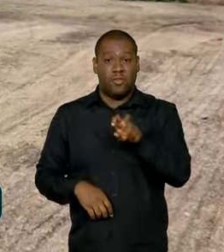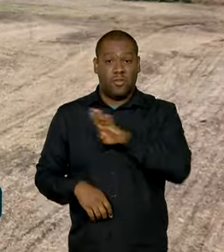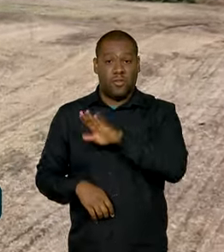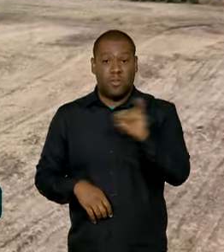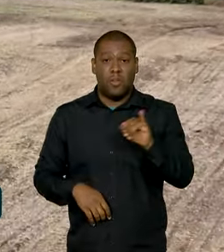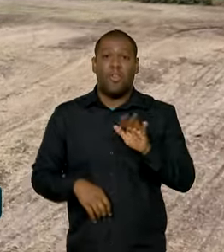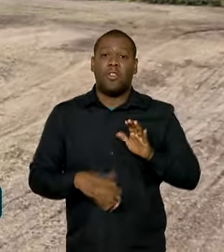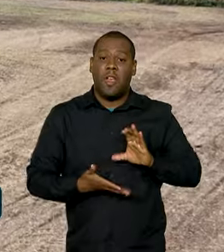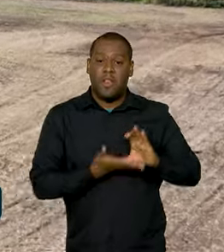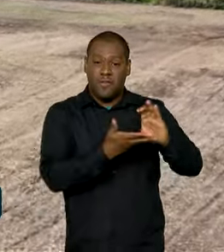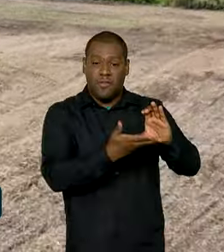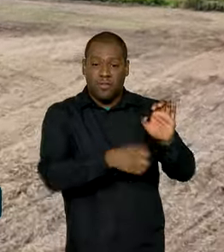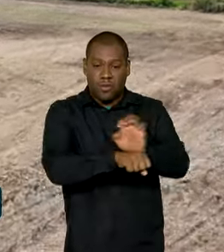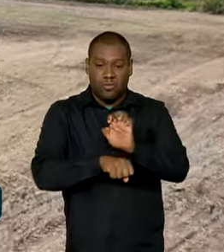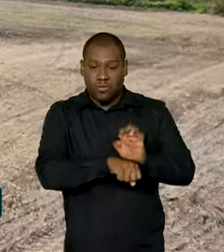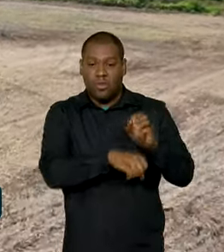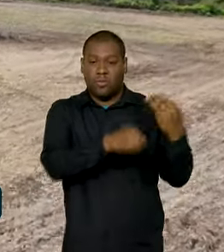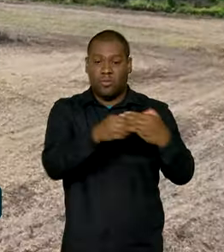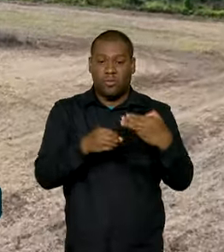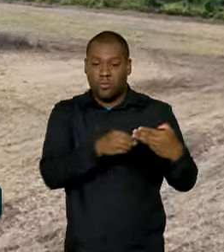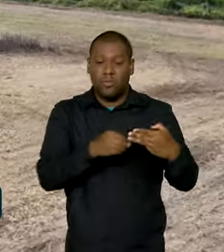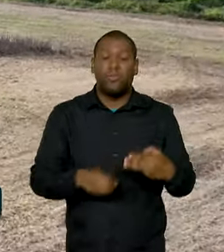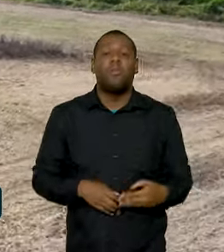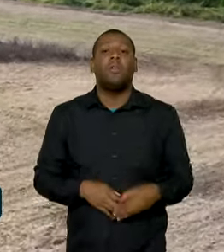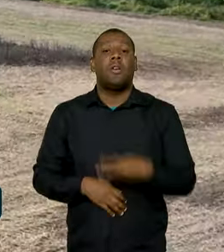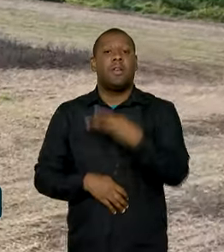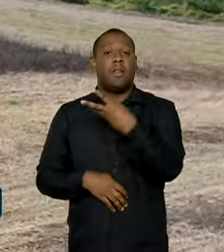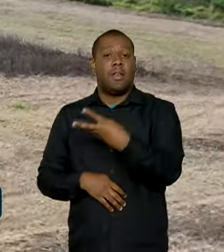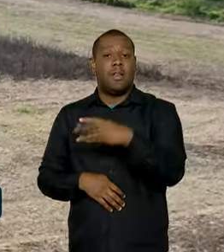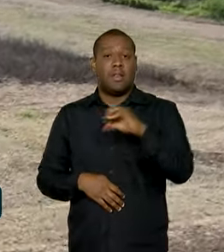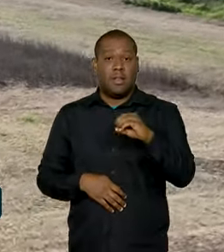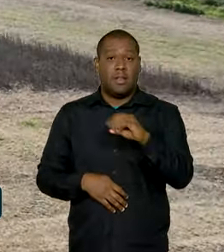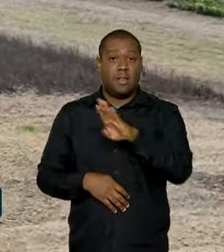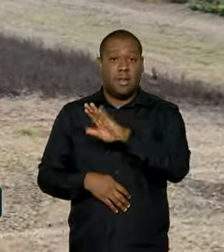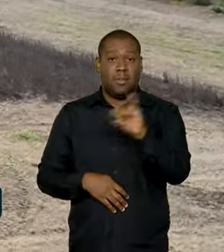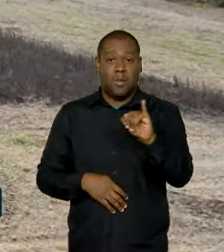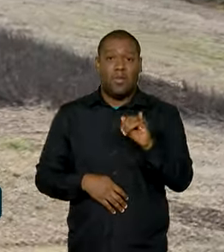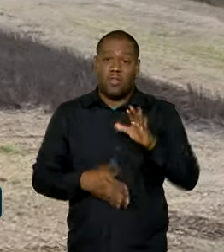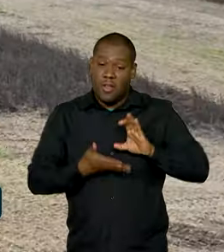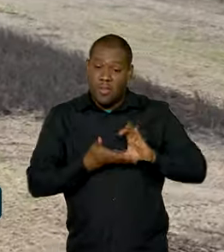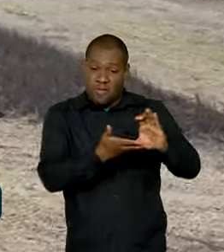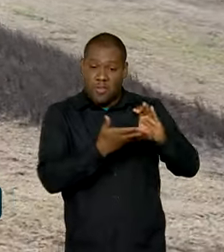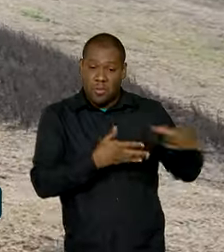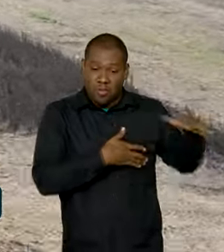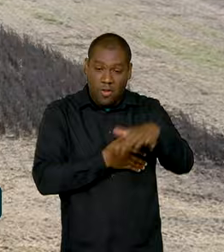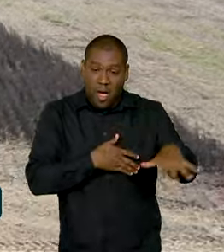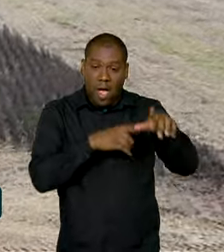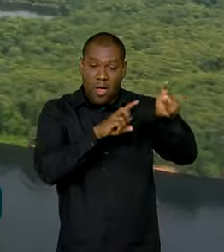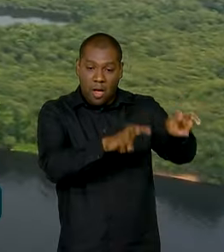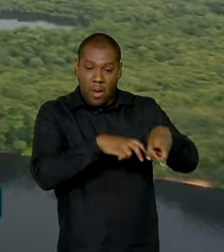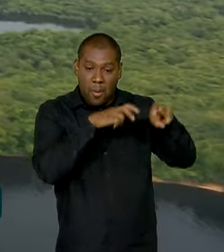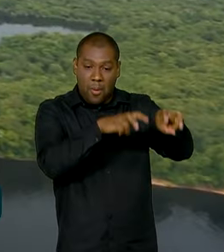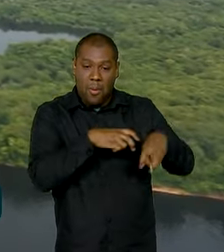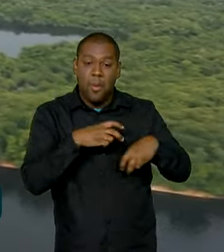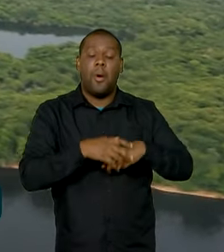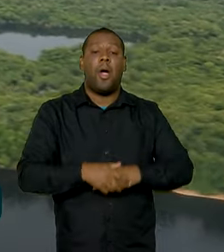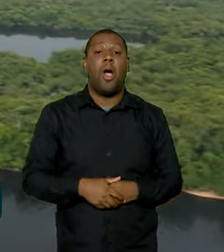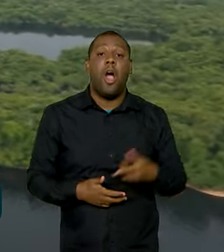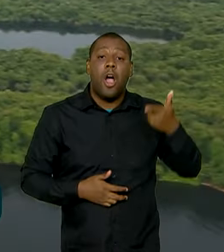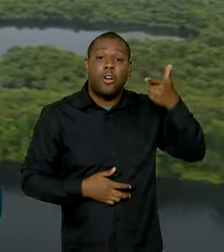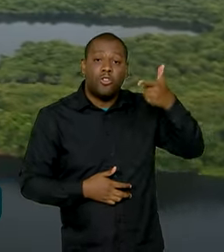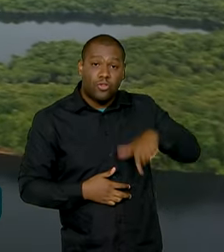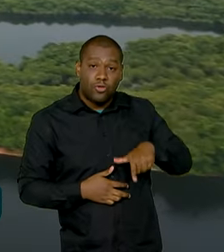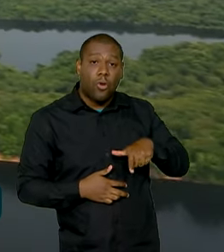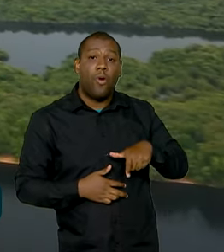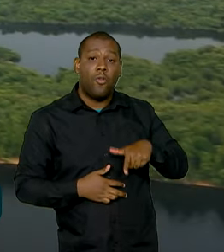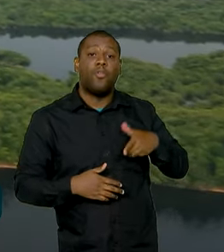estados e municípios e 30,4 bilhões para agropecuária. Soma-se a isso a retomada do